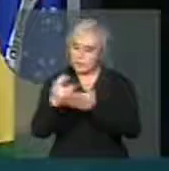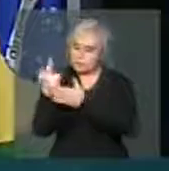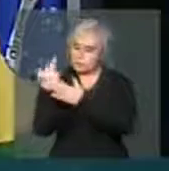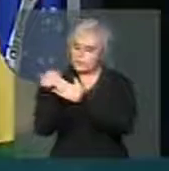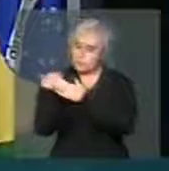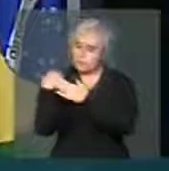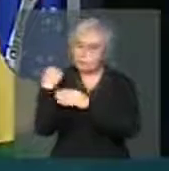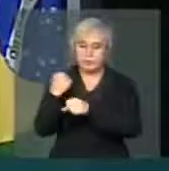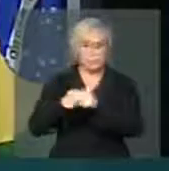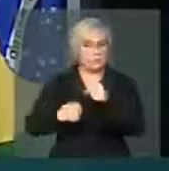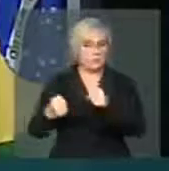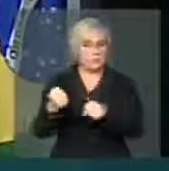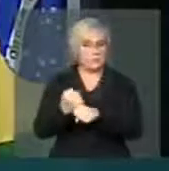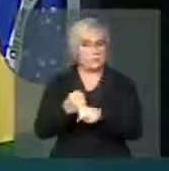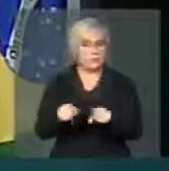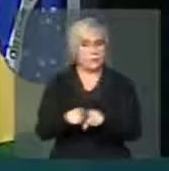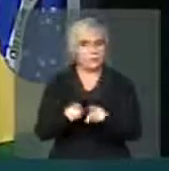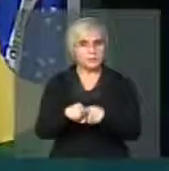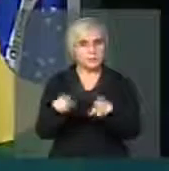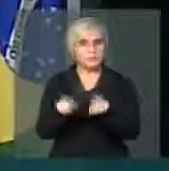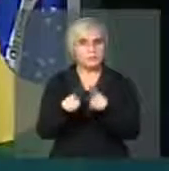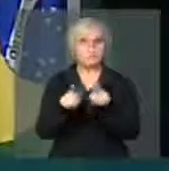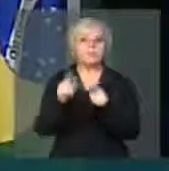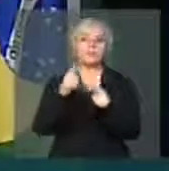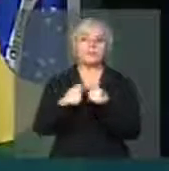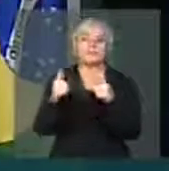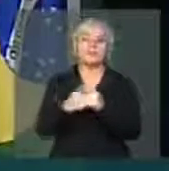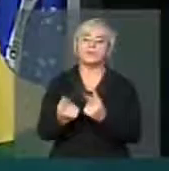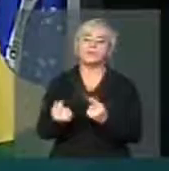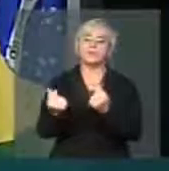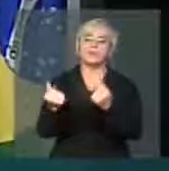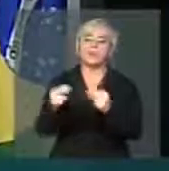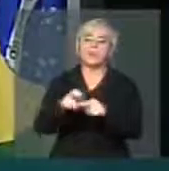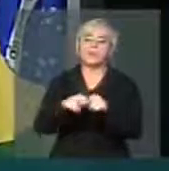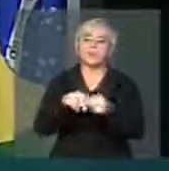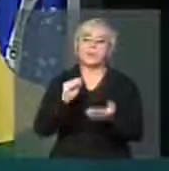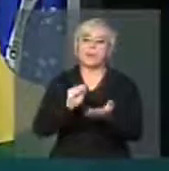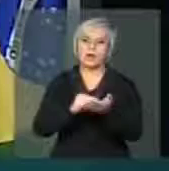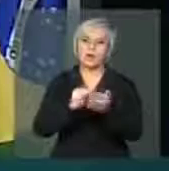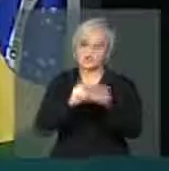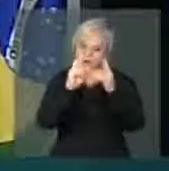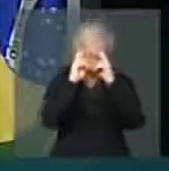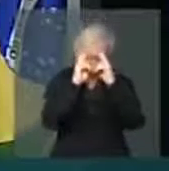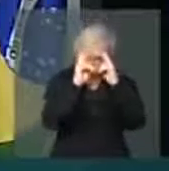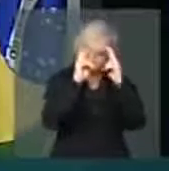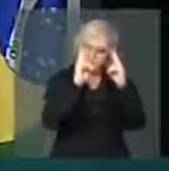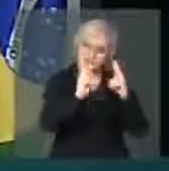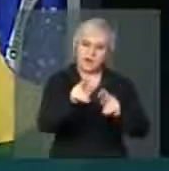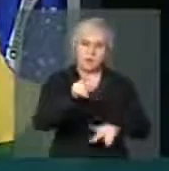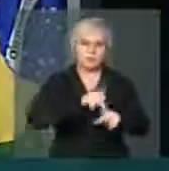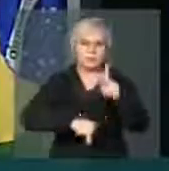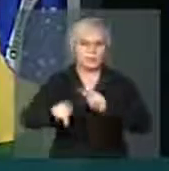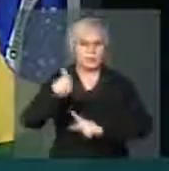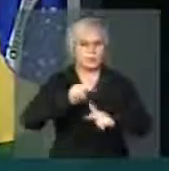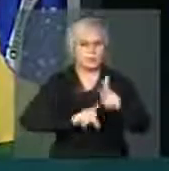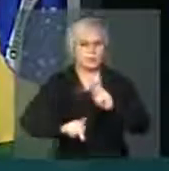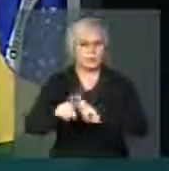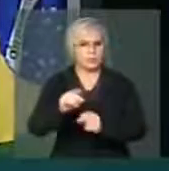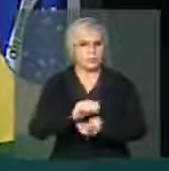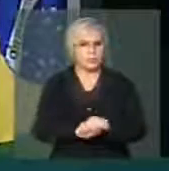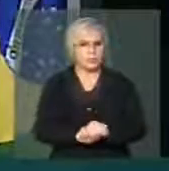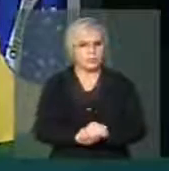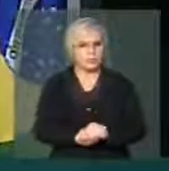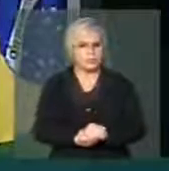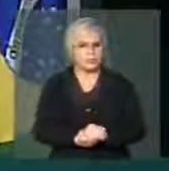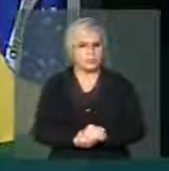lado Da crise promovida Pela falta De respeito Que a população Passou a ter Por esse